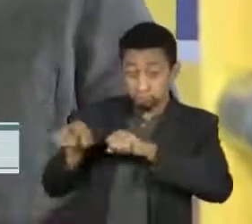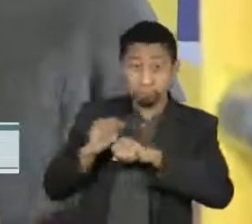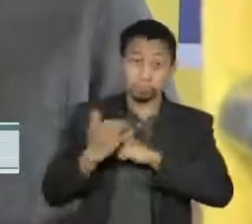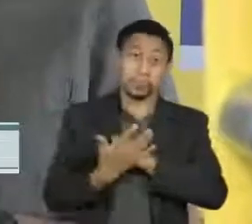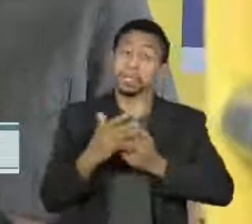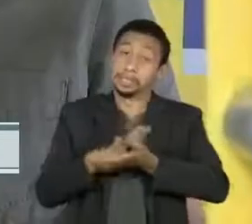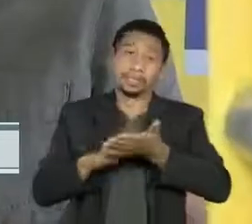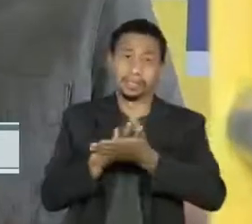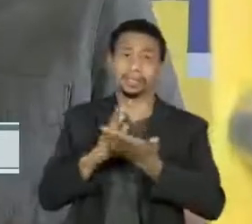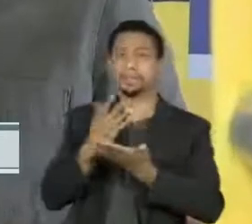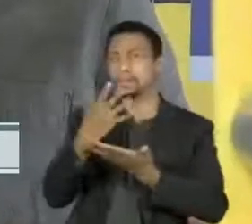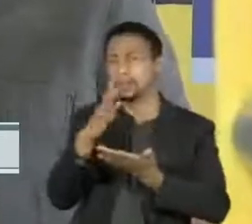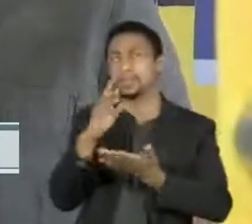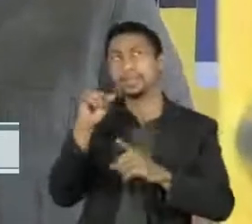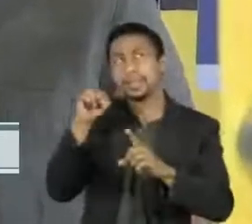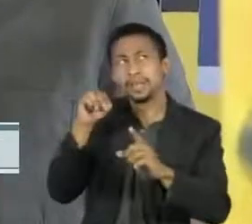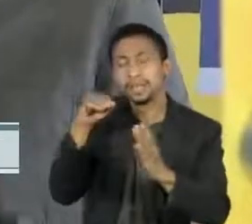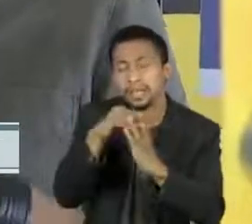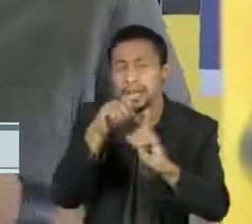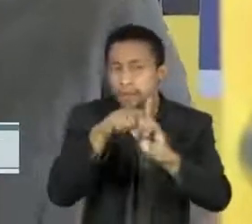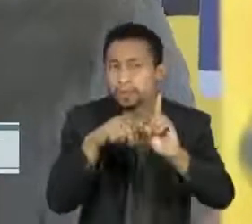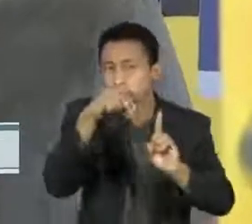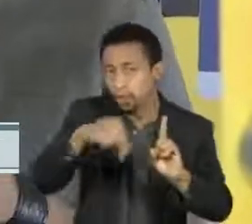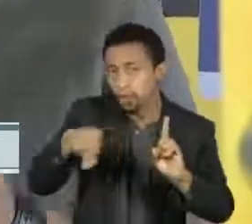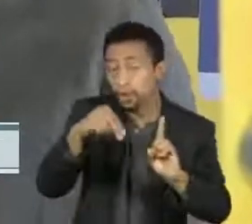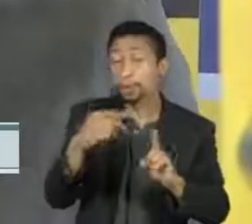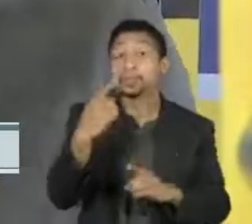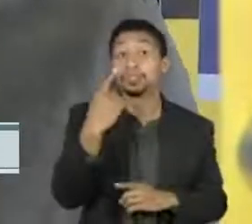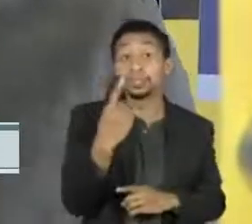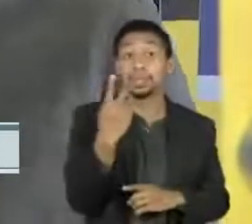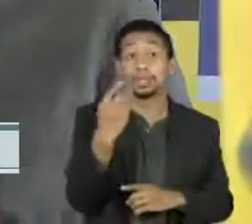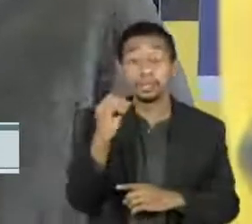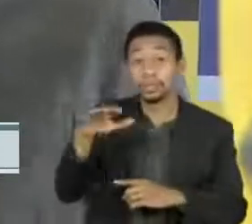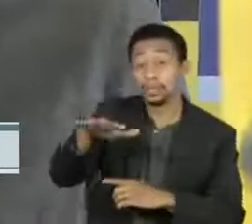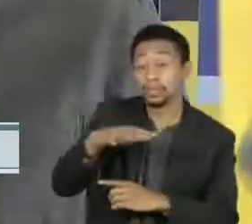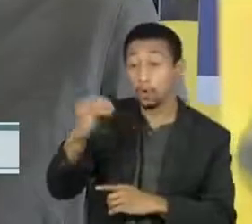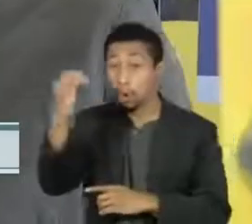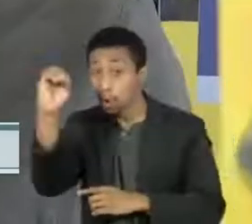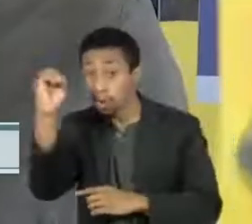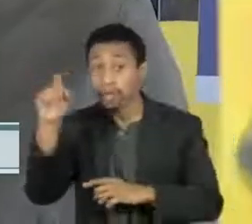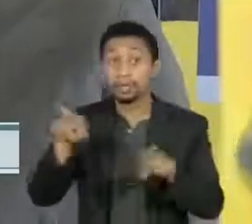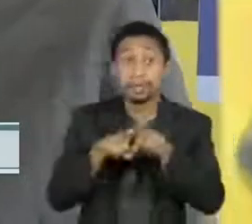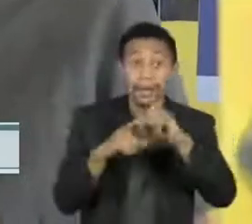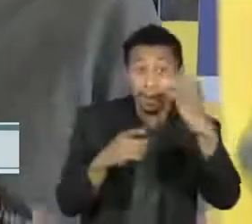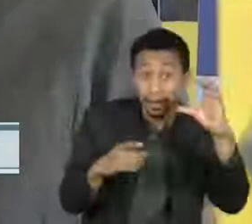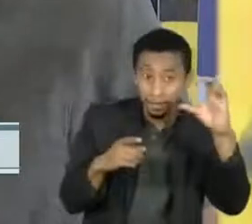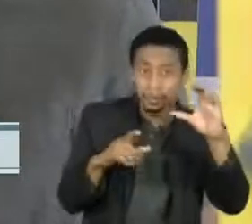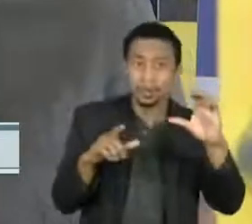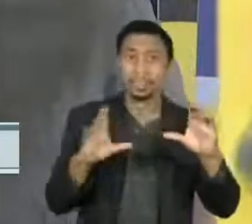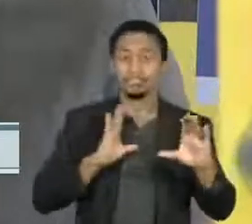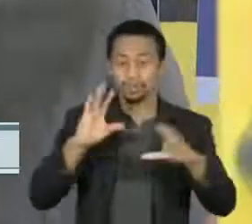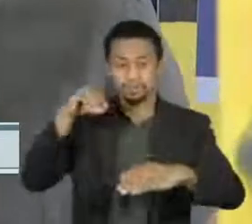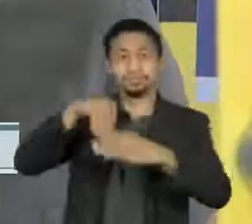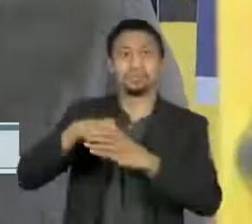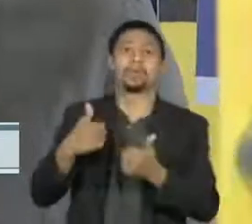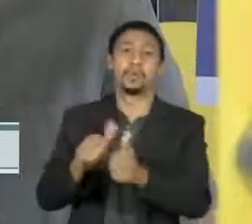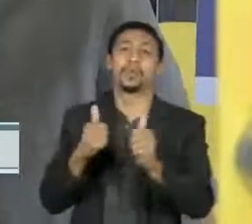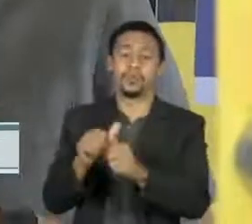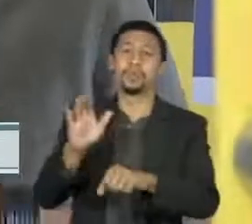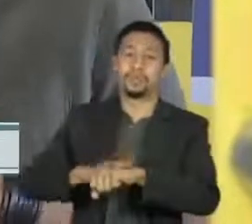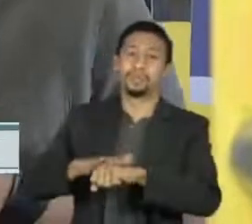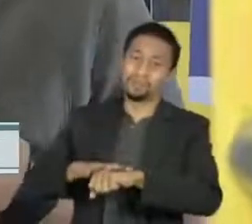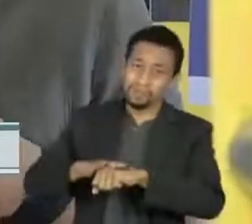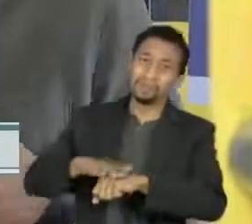novembro, 120 ônibus intermunicipais da região de Osasco e Carapicuíba deverão contar com o material. O governo também estuda